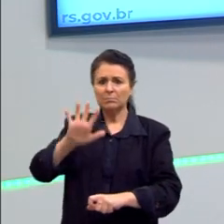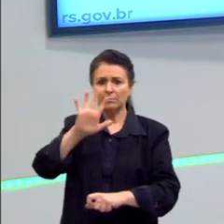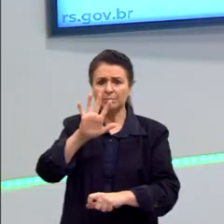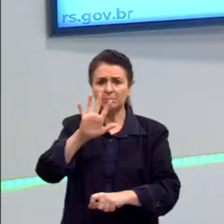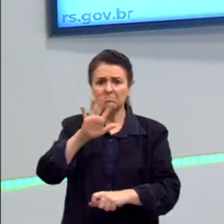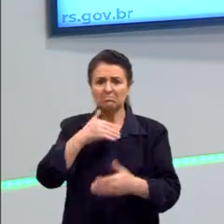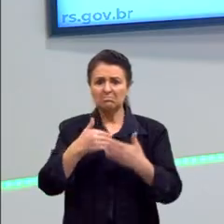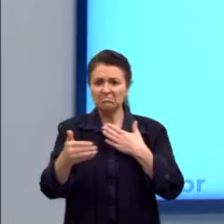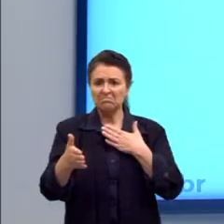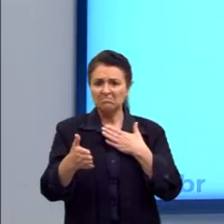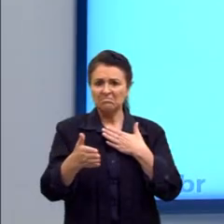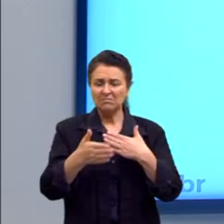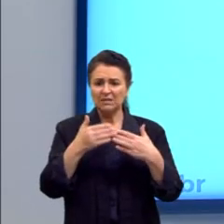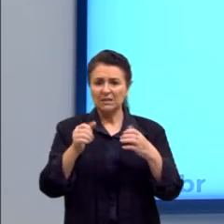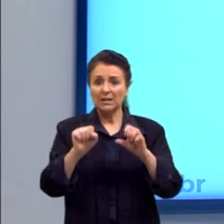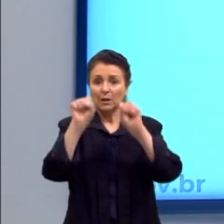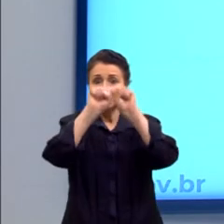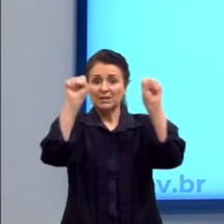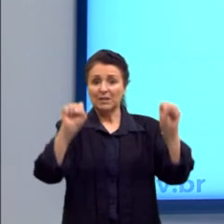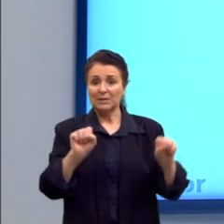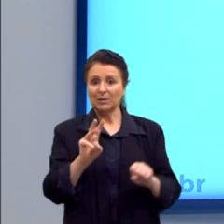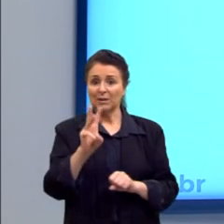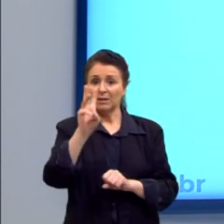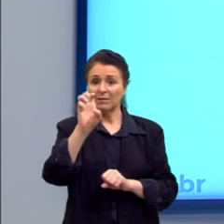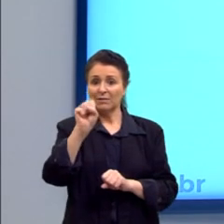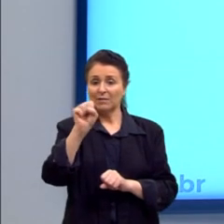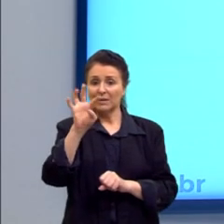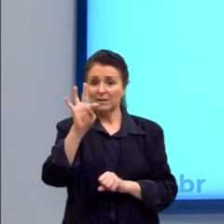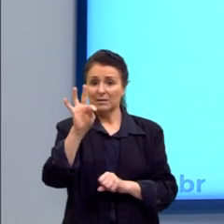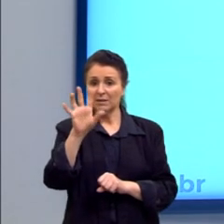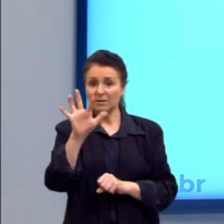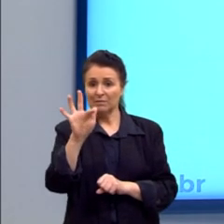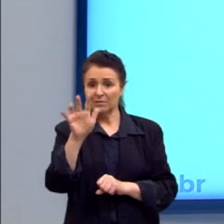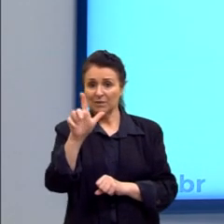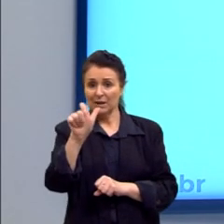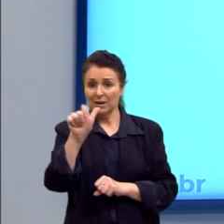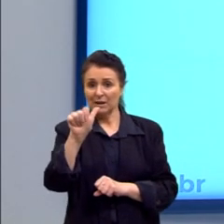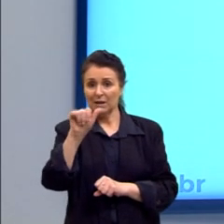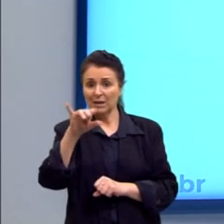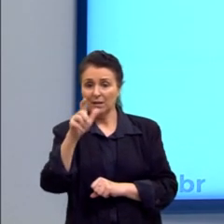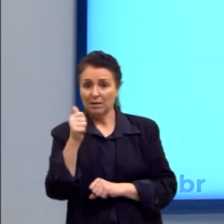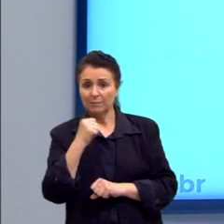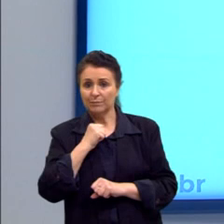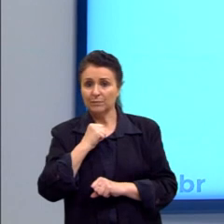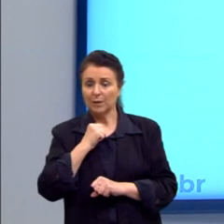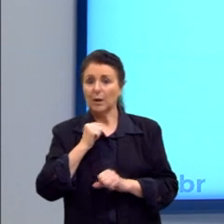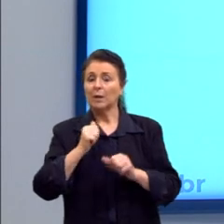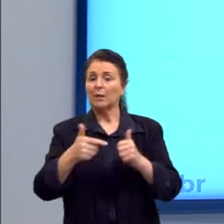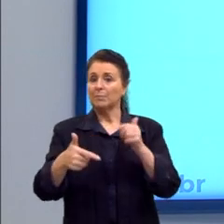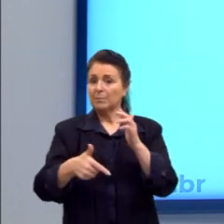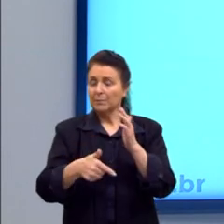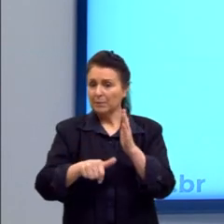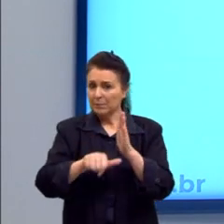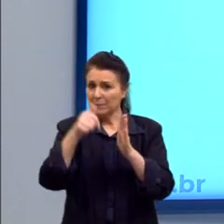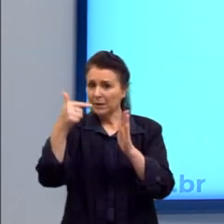o quê? Esse é do sistema de Vesfalha. Isso acaba o quê? Acaba nas Primeira e Segunda Guerra Mundial. Principalmente na Segunda Guerra Guerra Mundial.